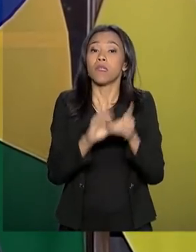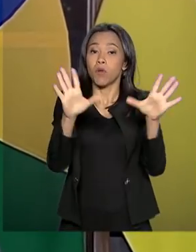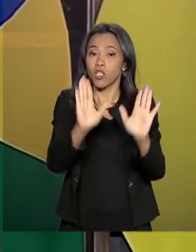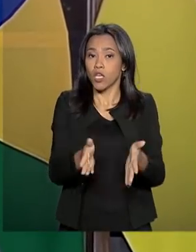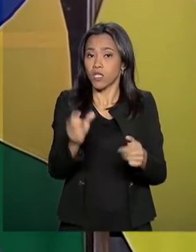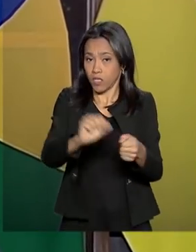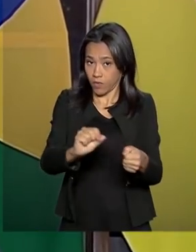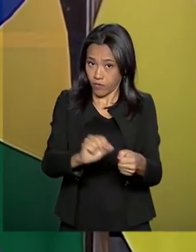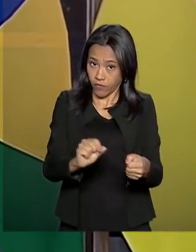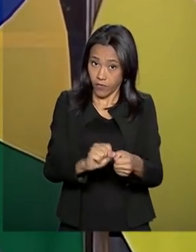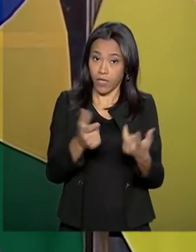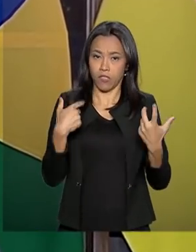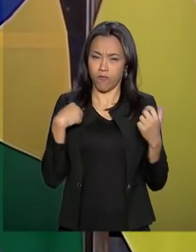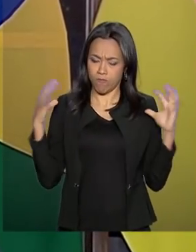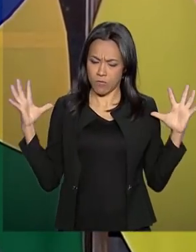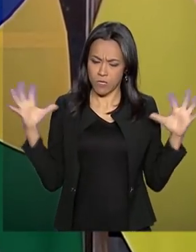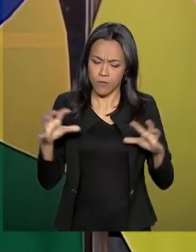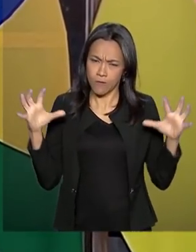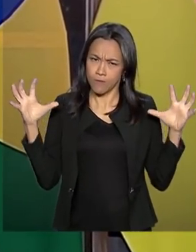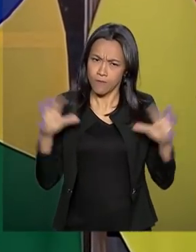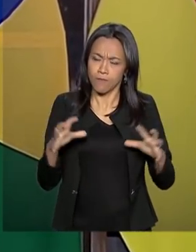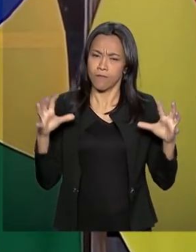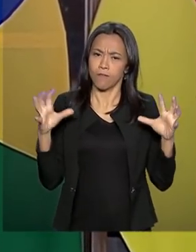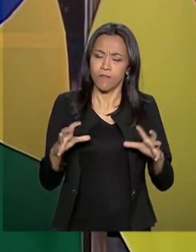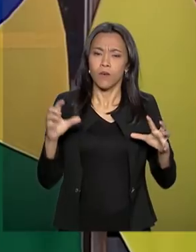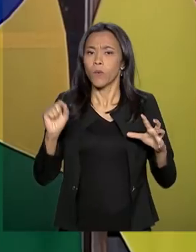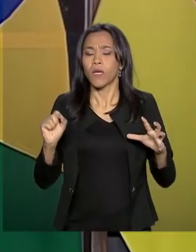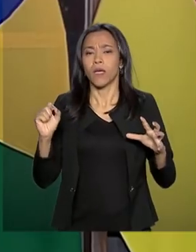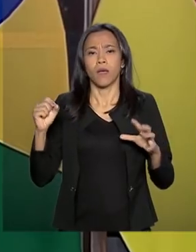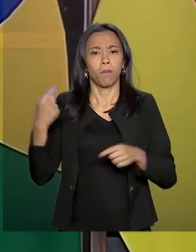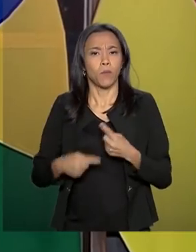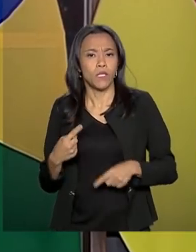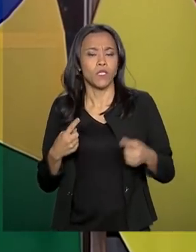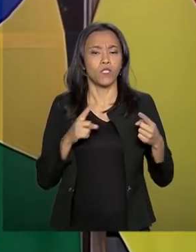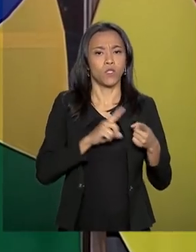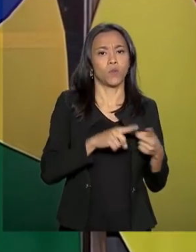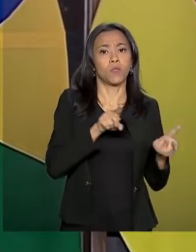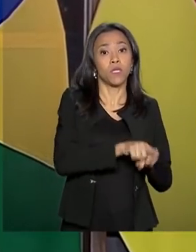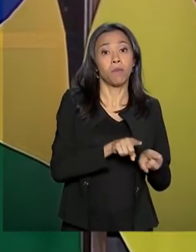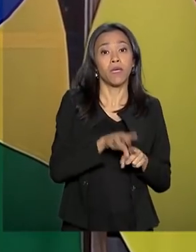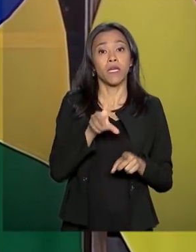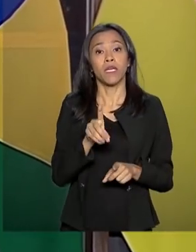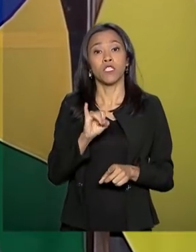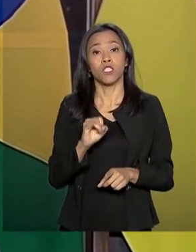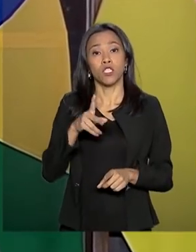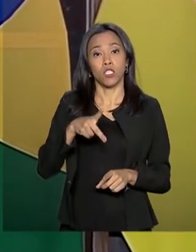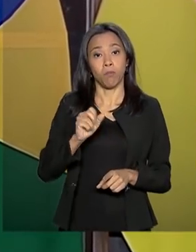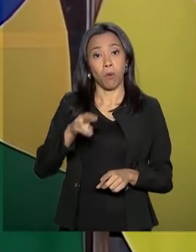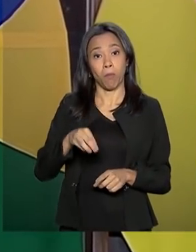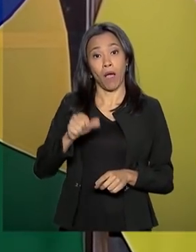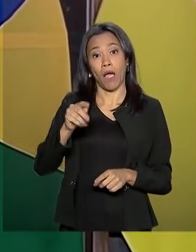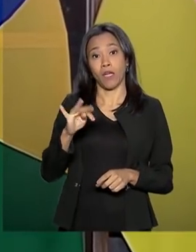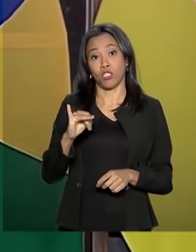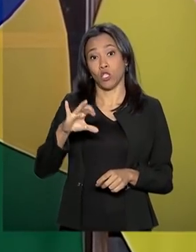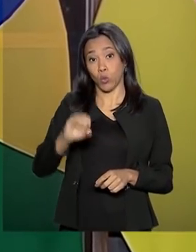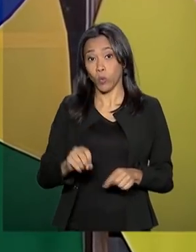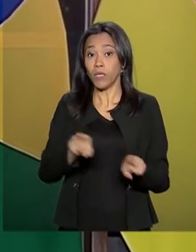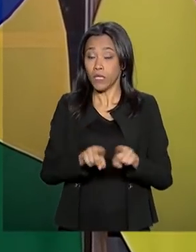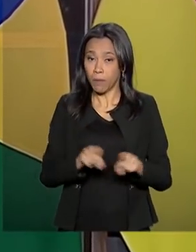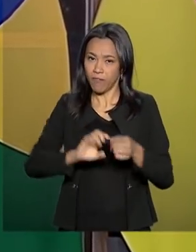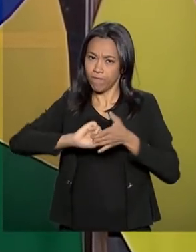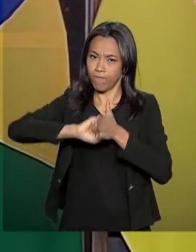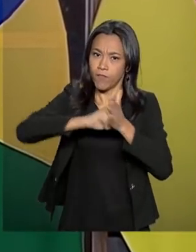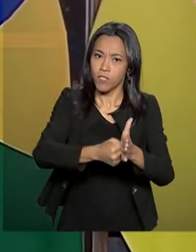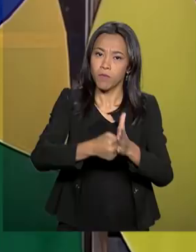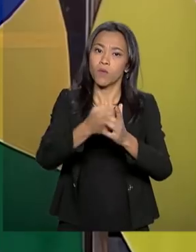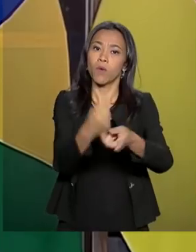diplomática, pressão política e algumas sanções econômicas. E o que está acontecendo hoje, nós